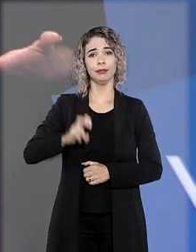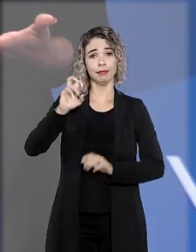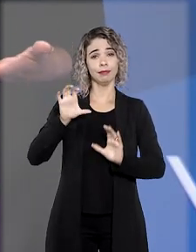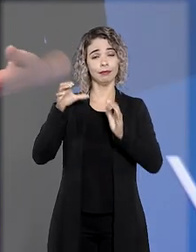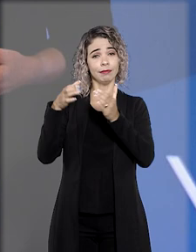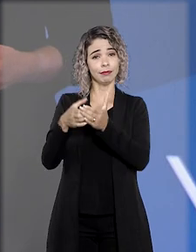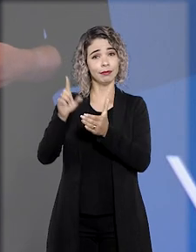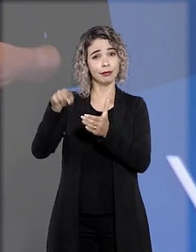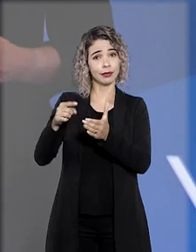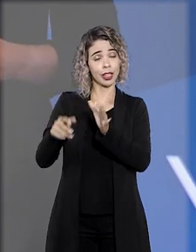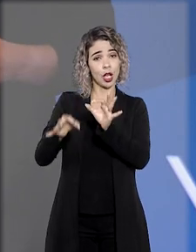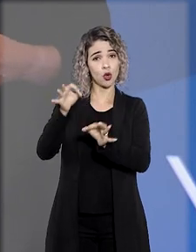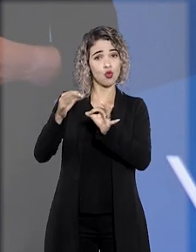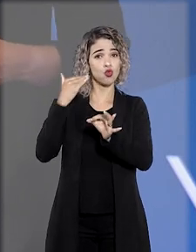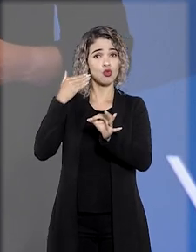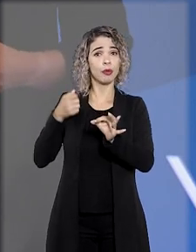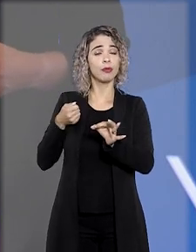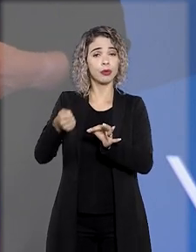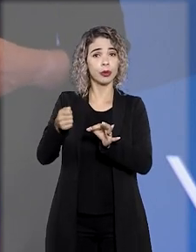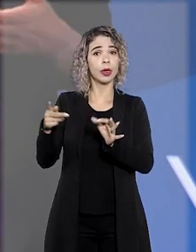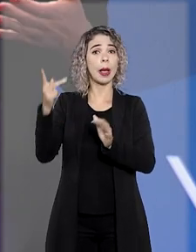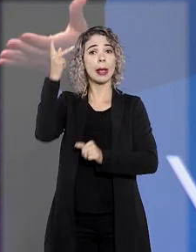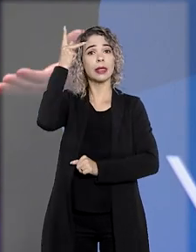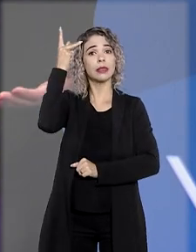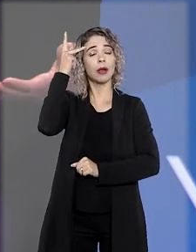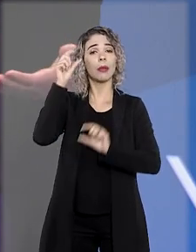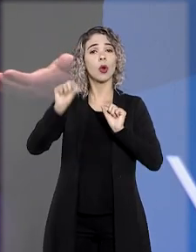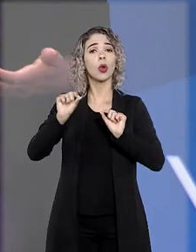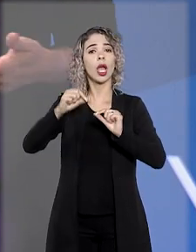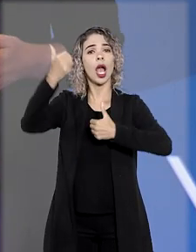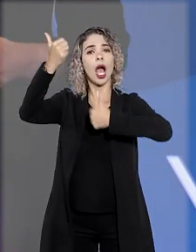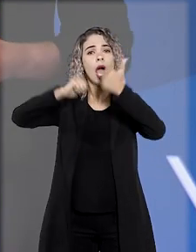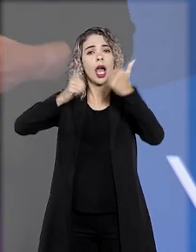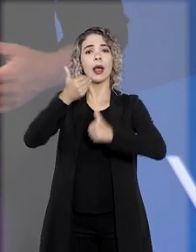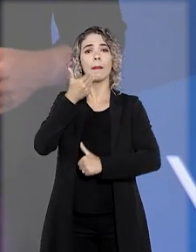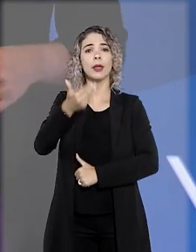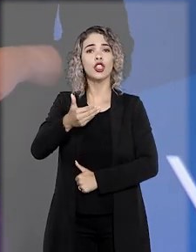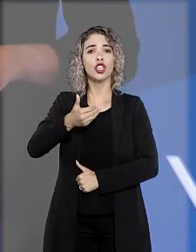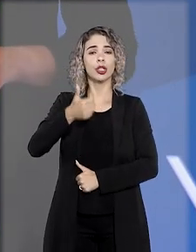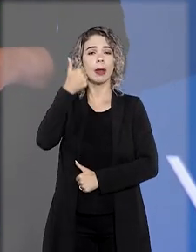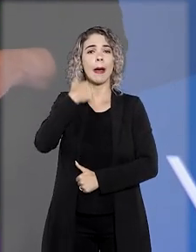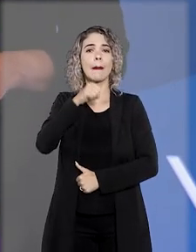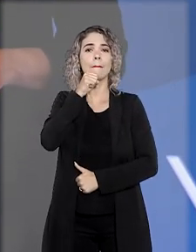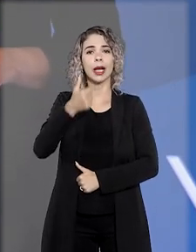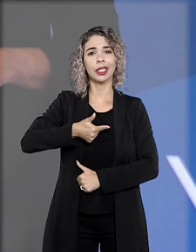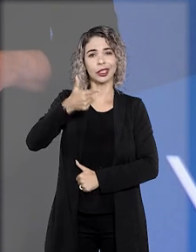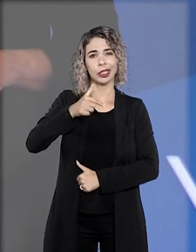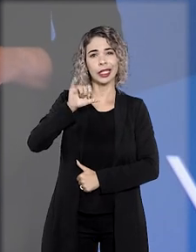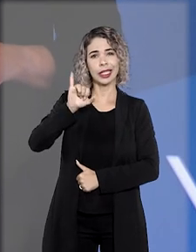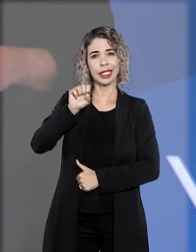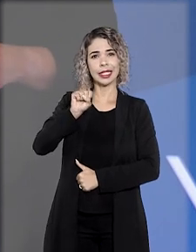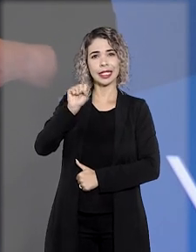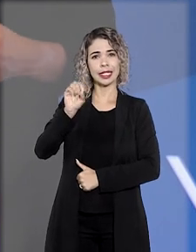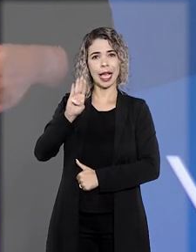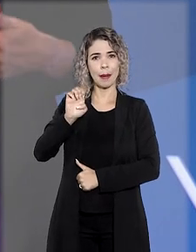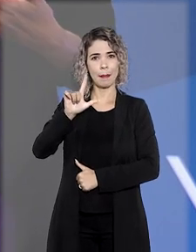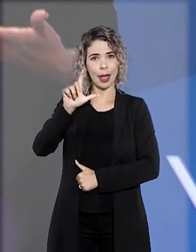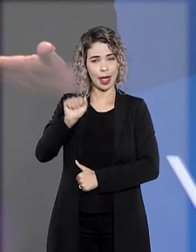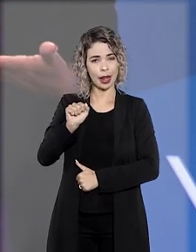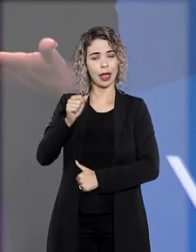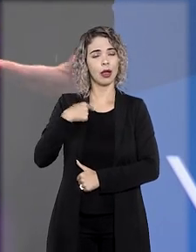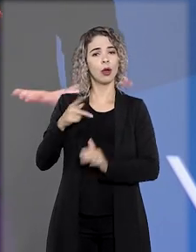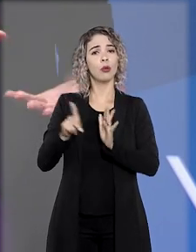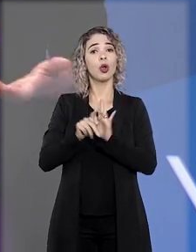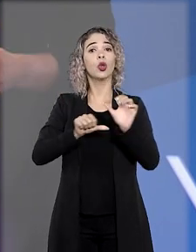turma decidiu que cabe ao juízo da execução em São Paulo analisar pedido da madrasta de Isabela Nardone para